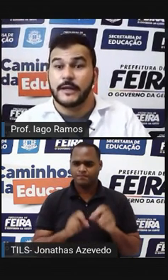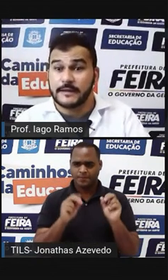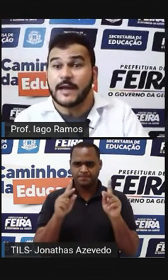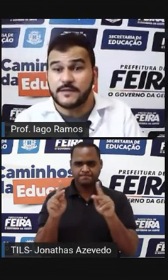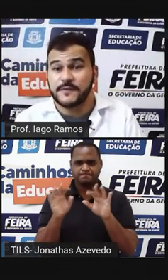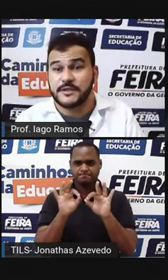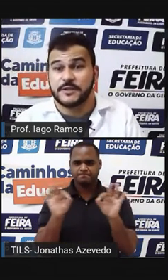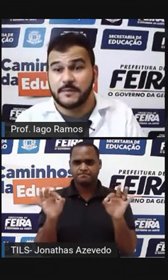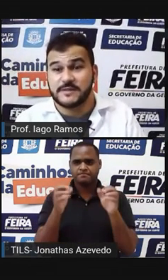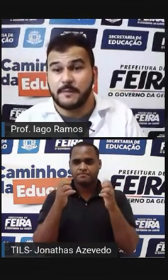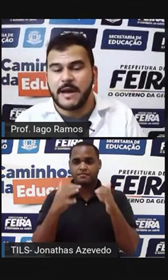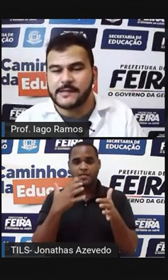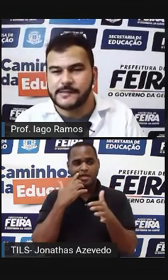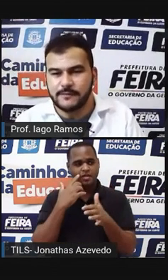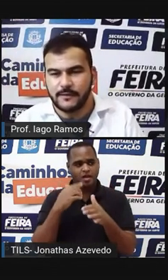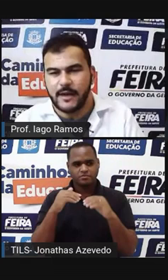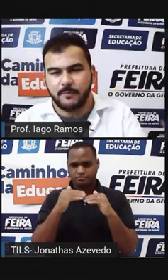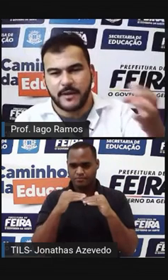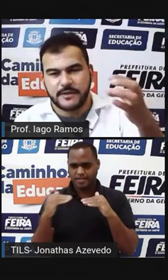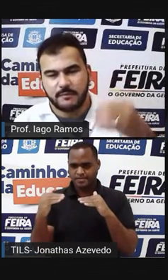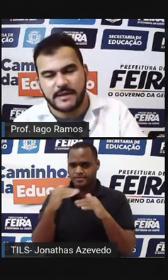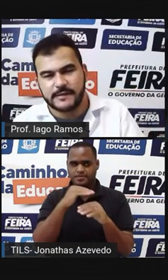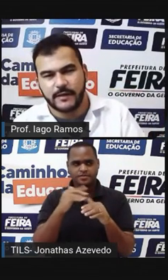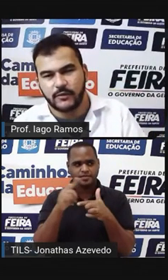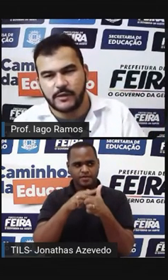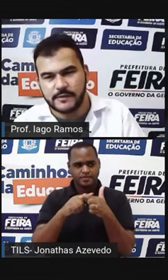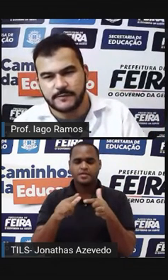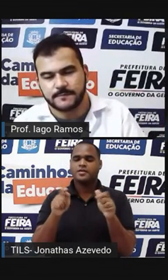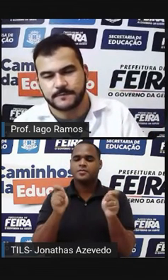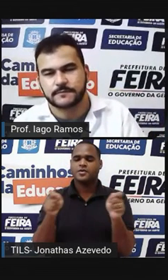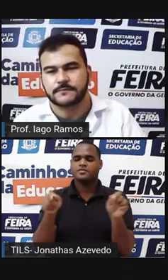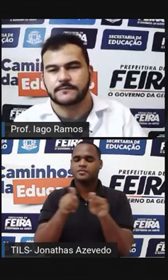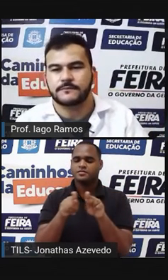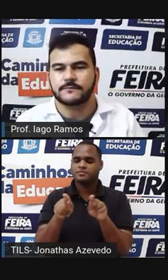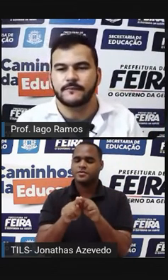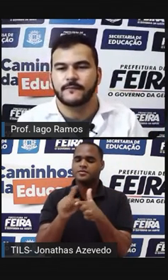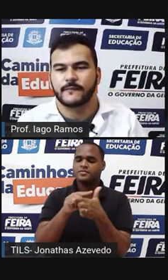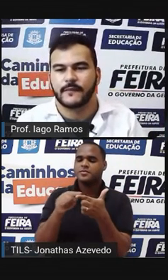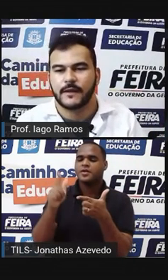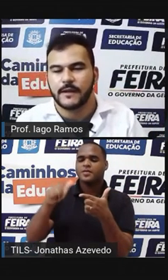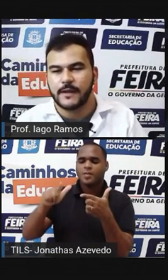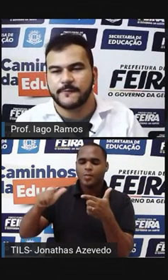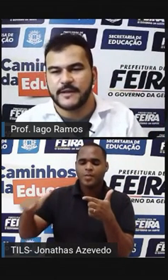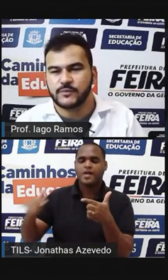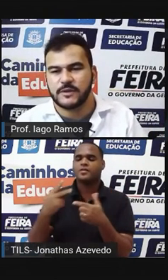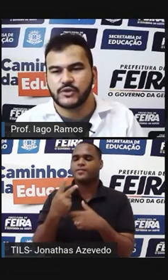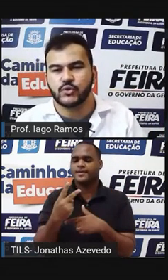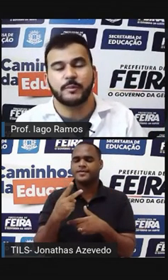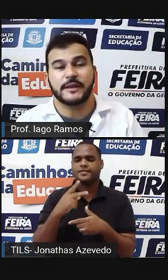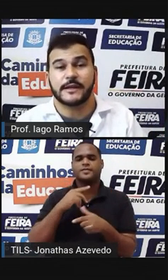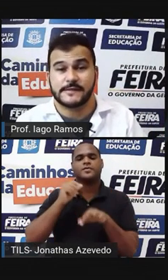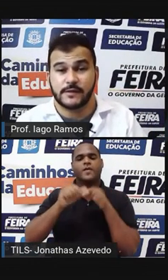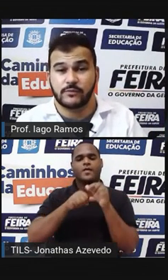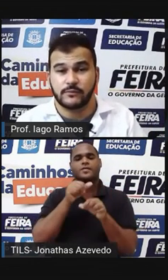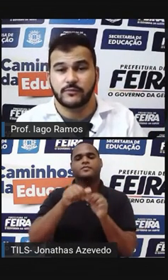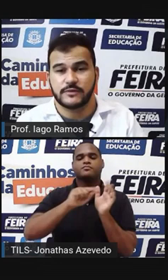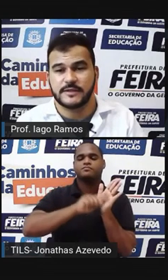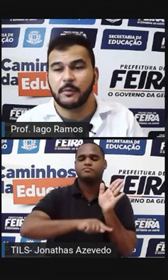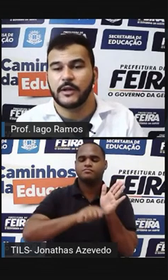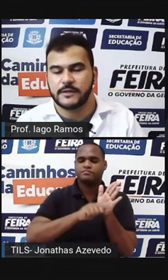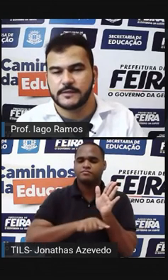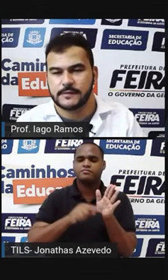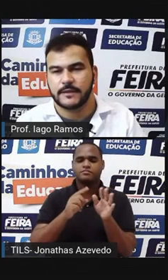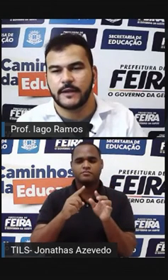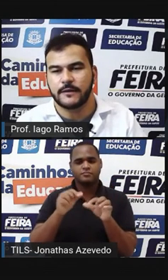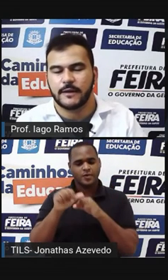E está dividindo a mesma base Repete a base Que é 2 E faz uma subtração Nos